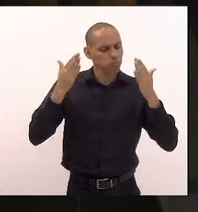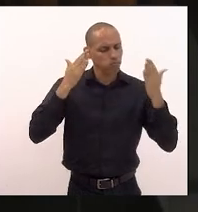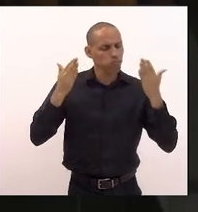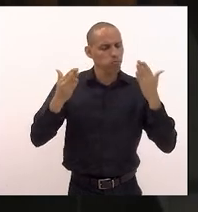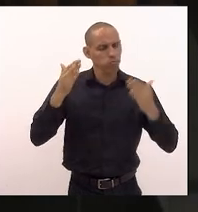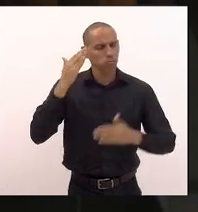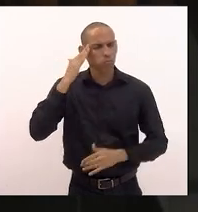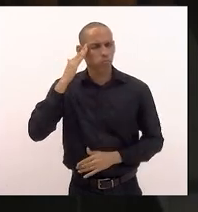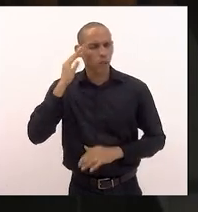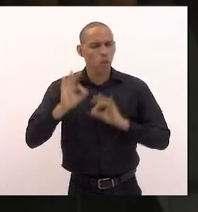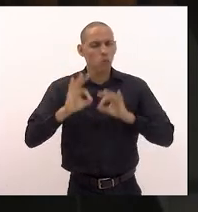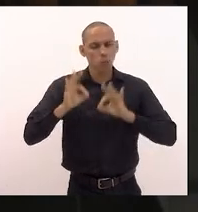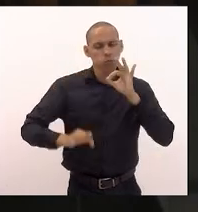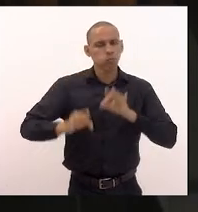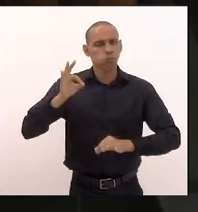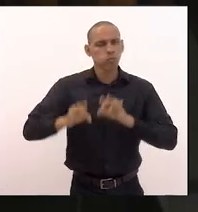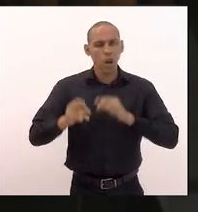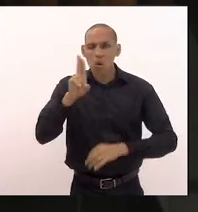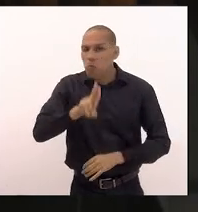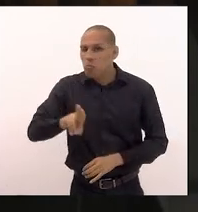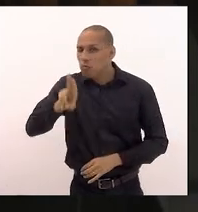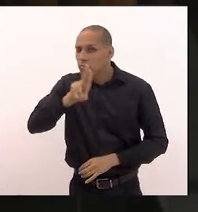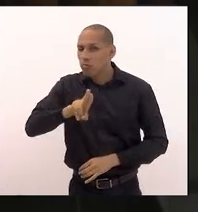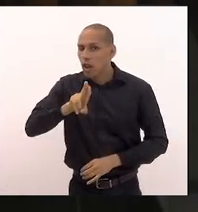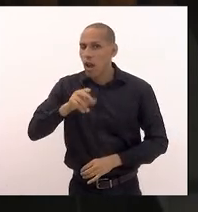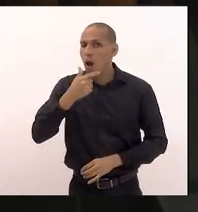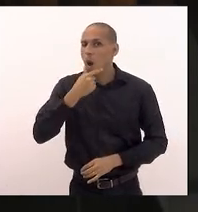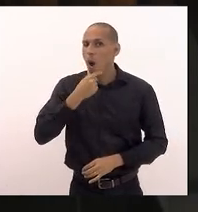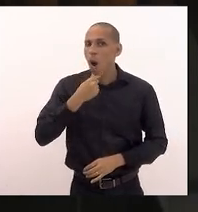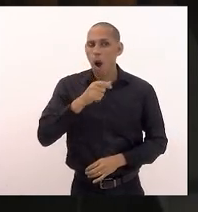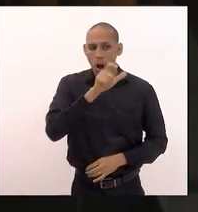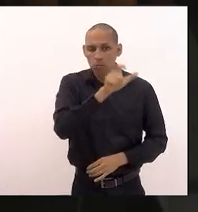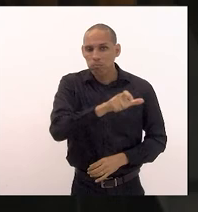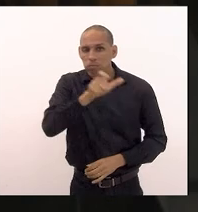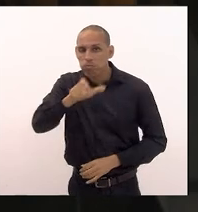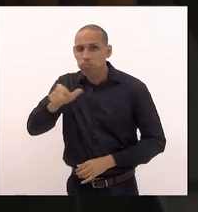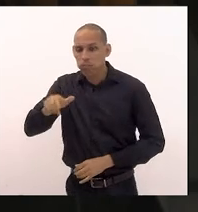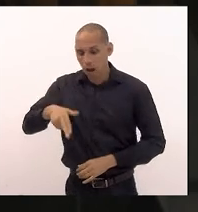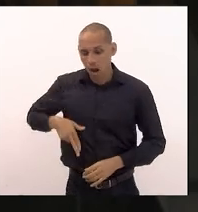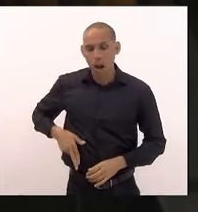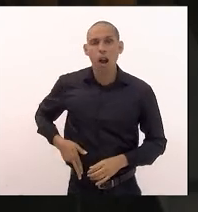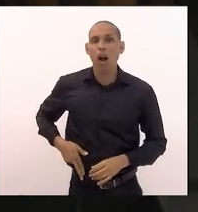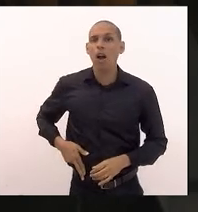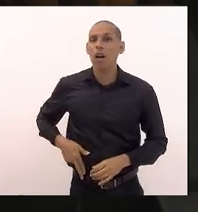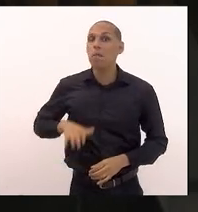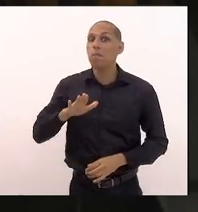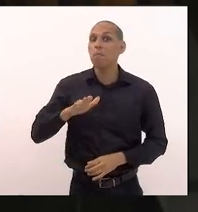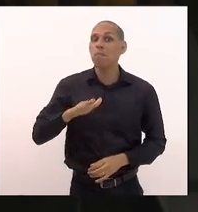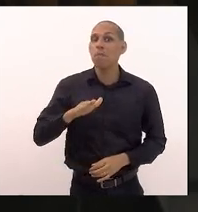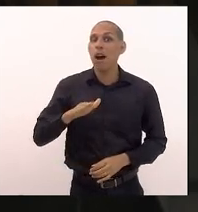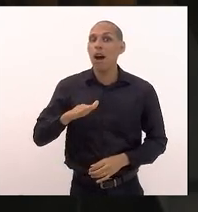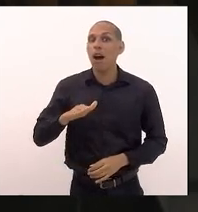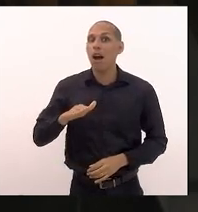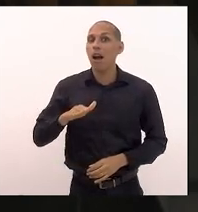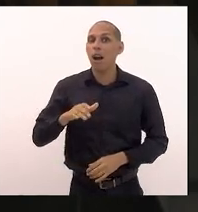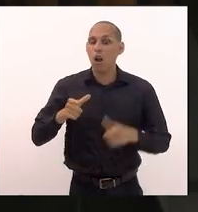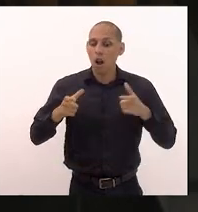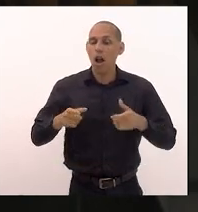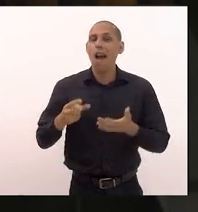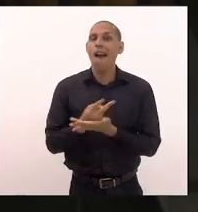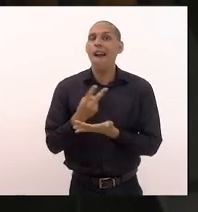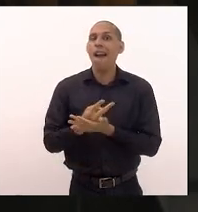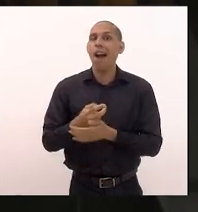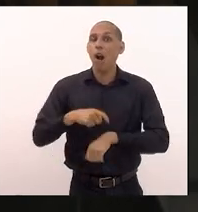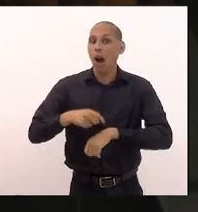utilizar homens armados clandestinamente tem o nome de